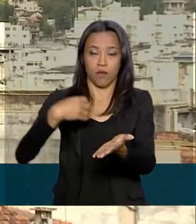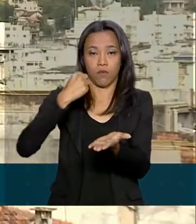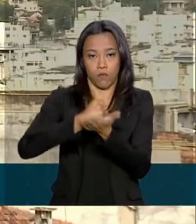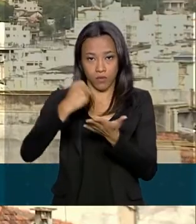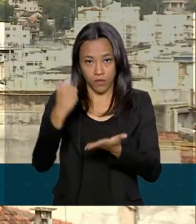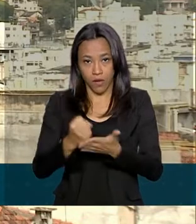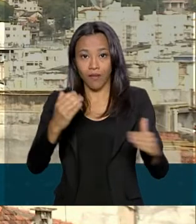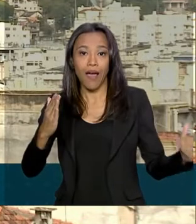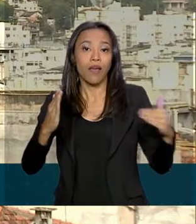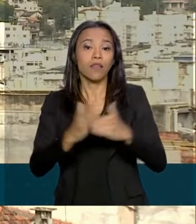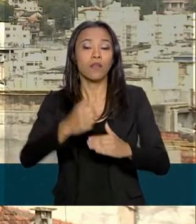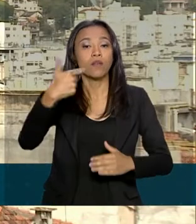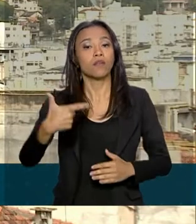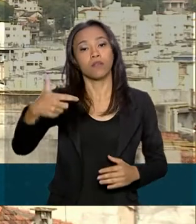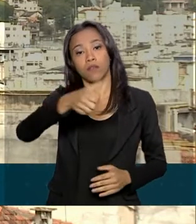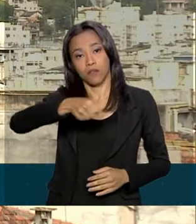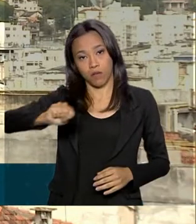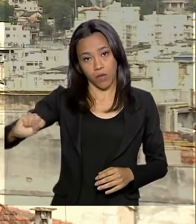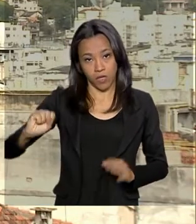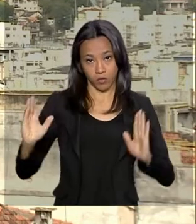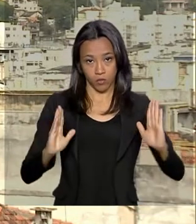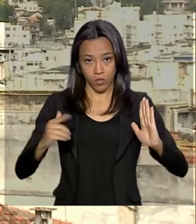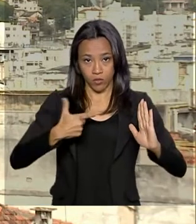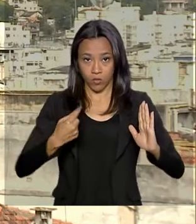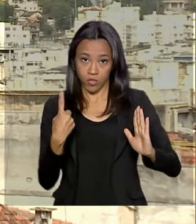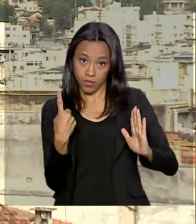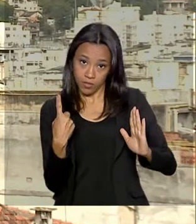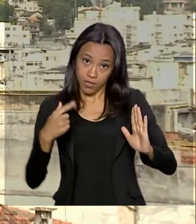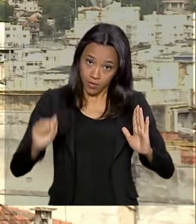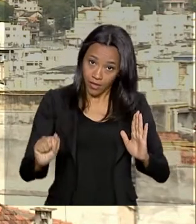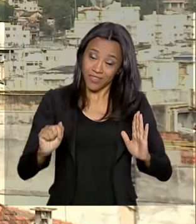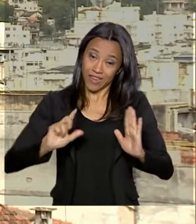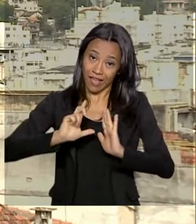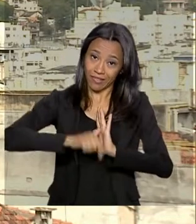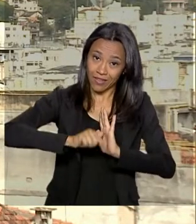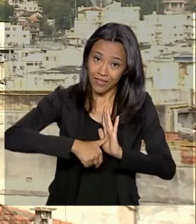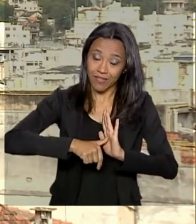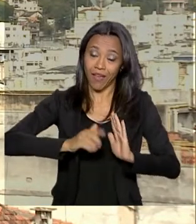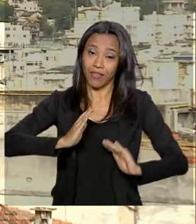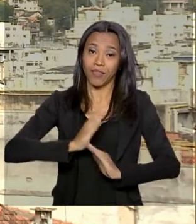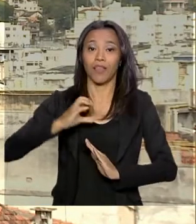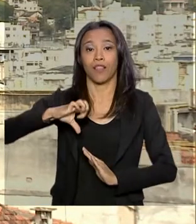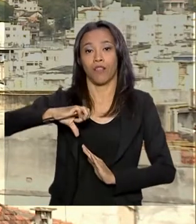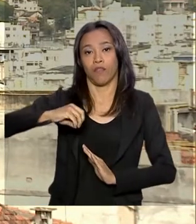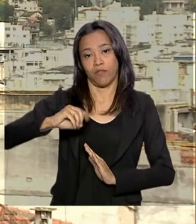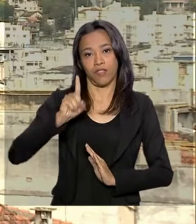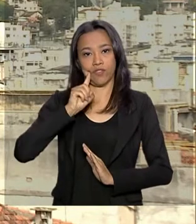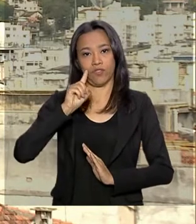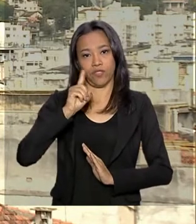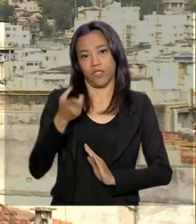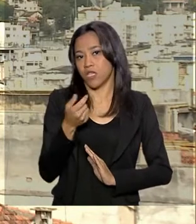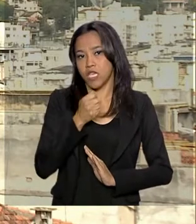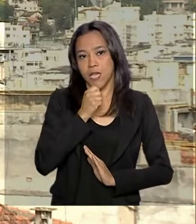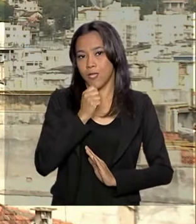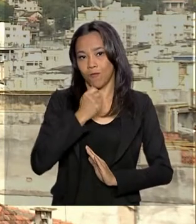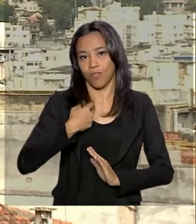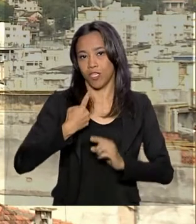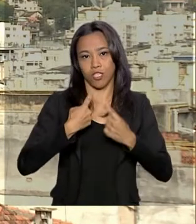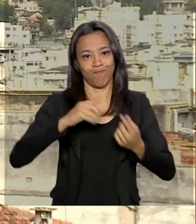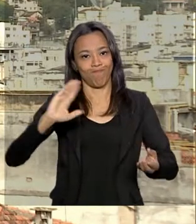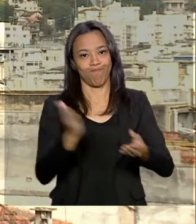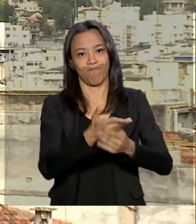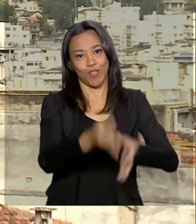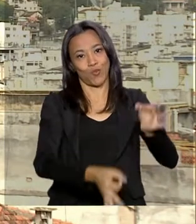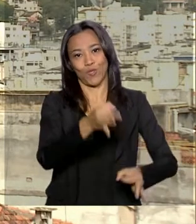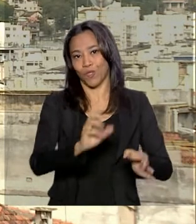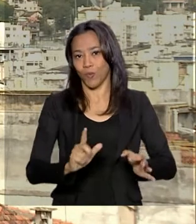segundo semestre de 2017, com parcelas atrasadas em no mínimo 90 dias e que não estejam na Justiça. Do